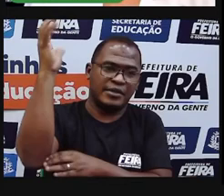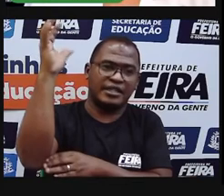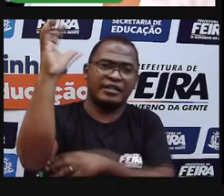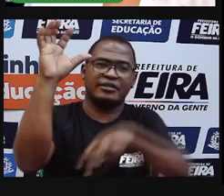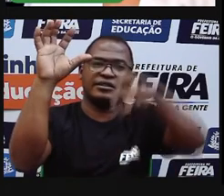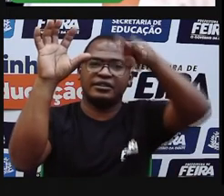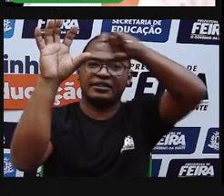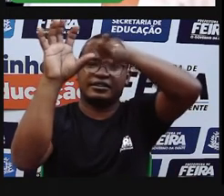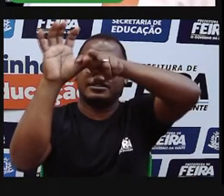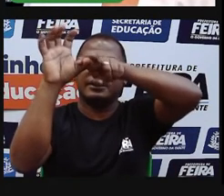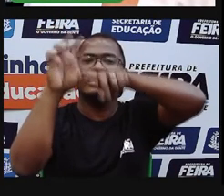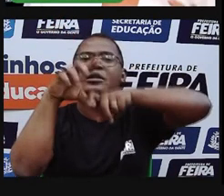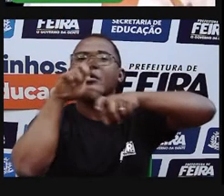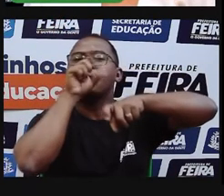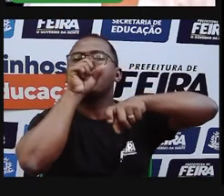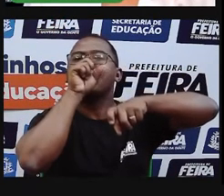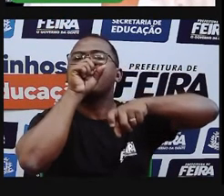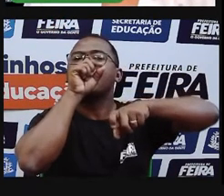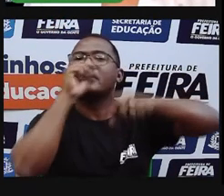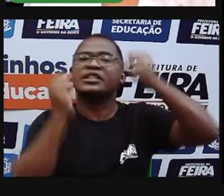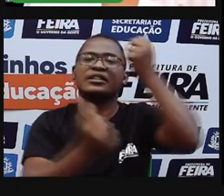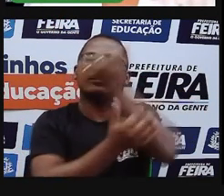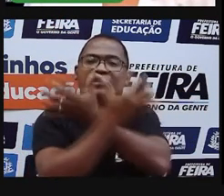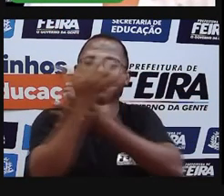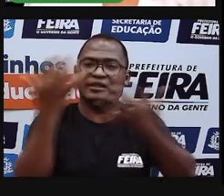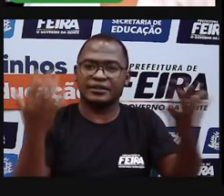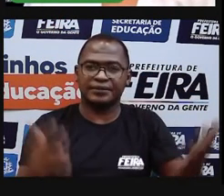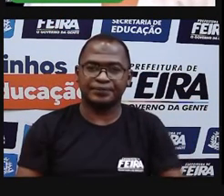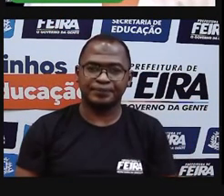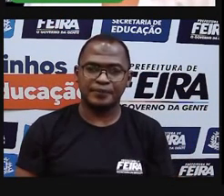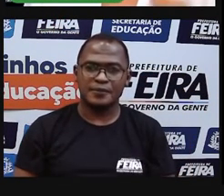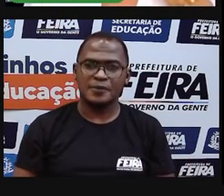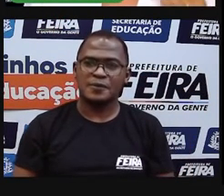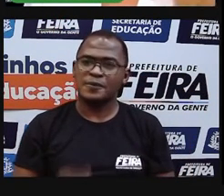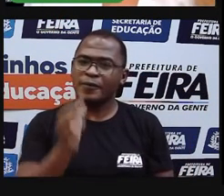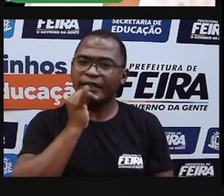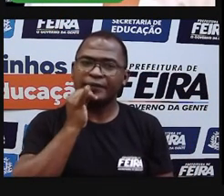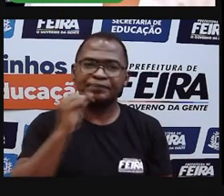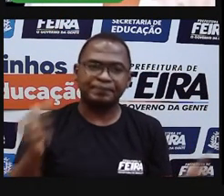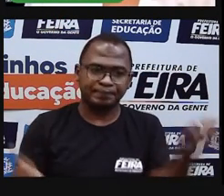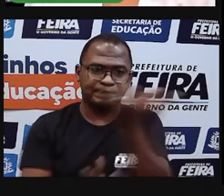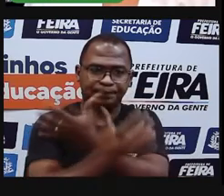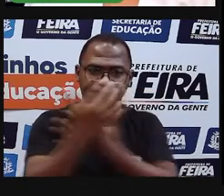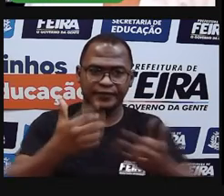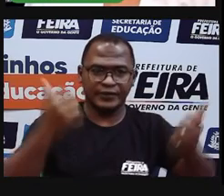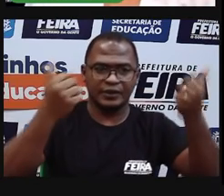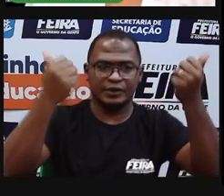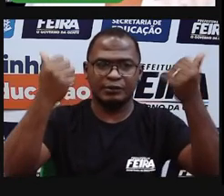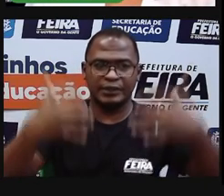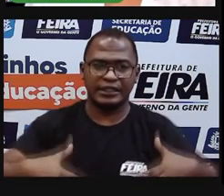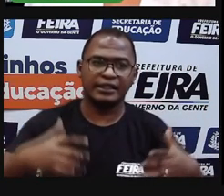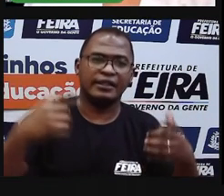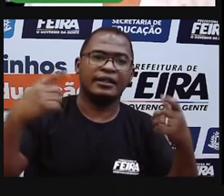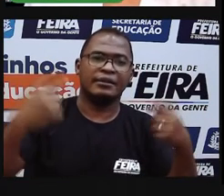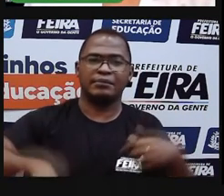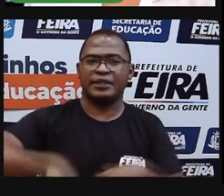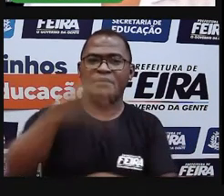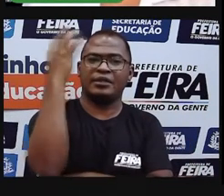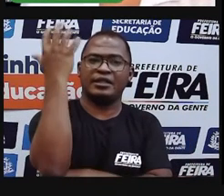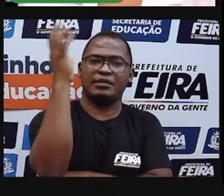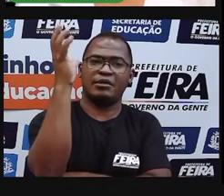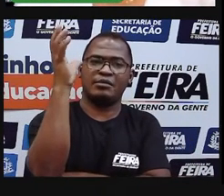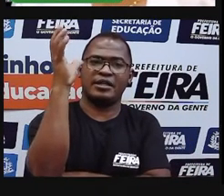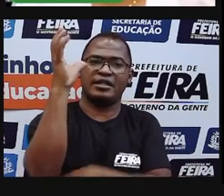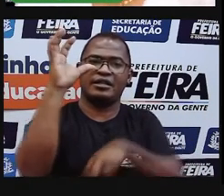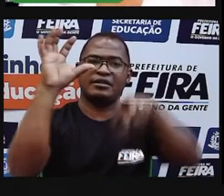A canção do exílio começa com os versos. Minha terra tem palmeiras, onde canta o sabiá. E ela